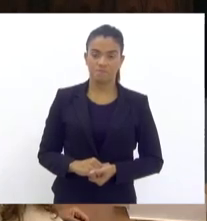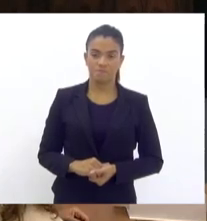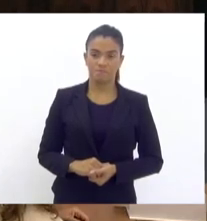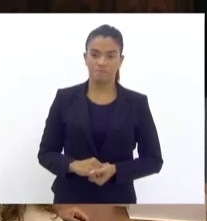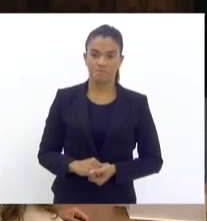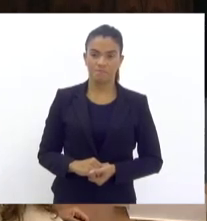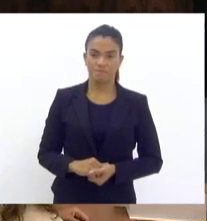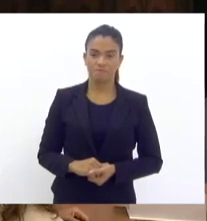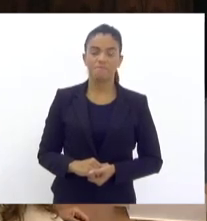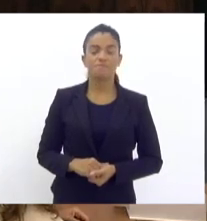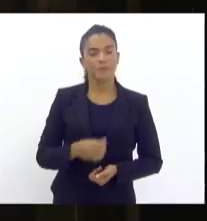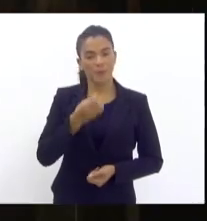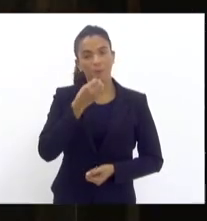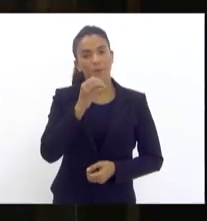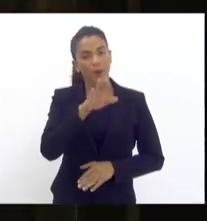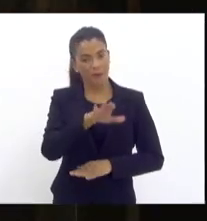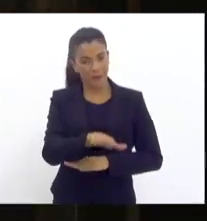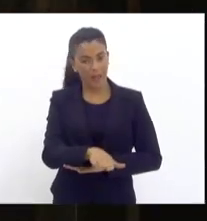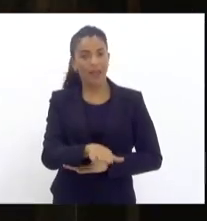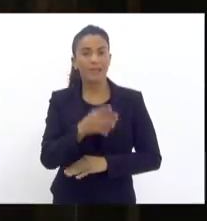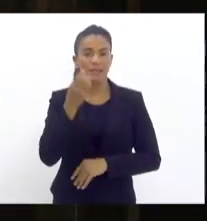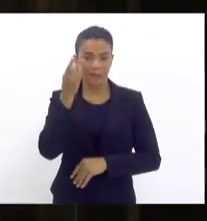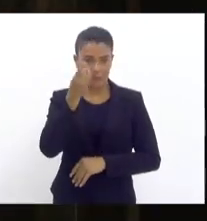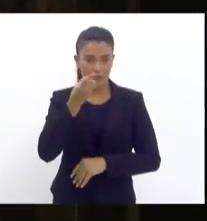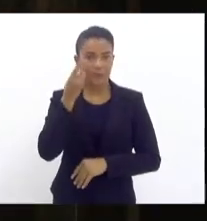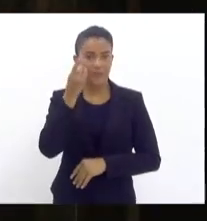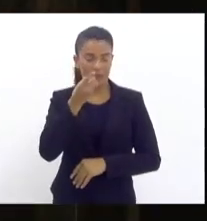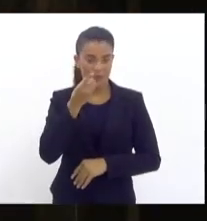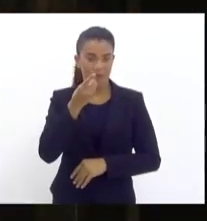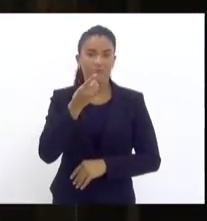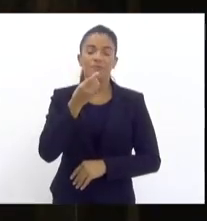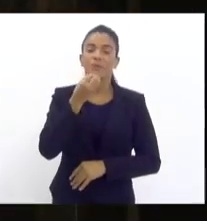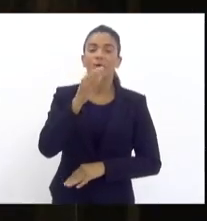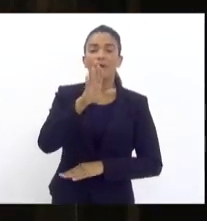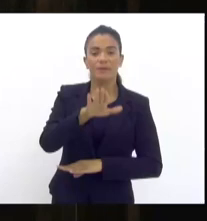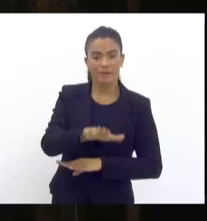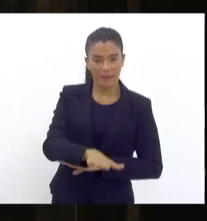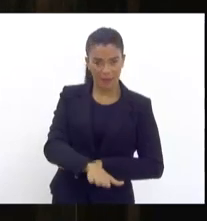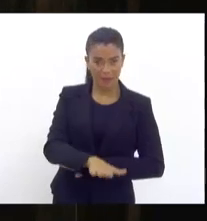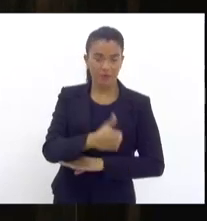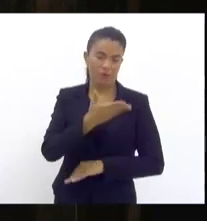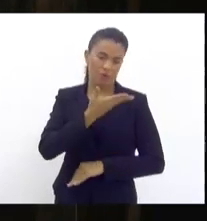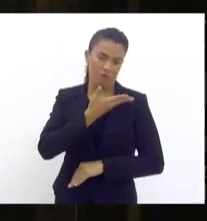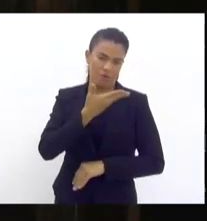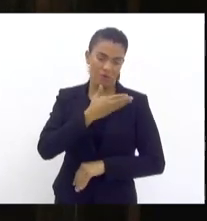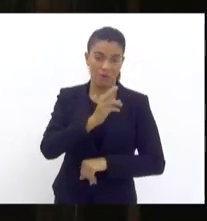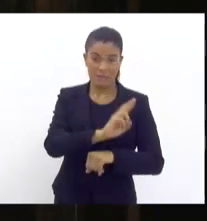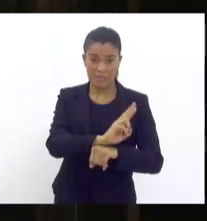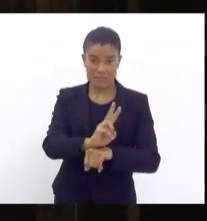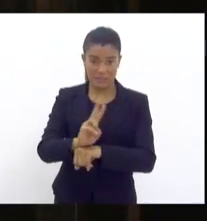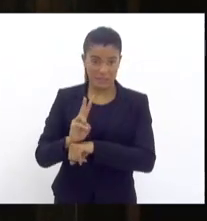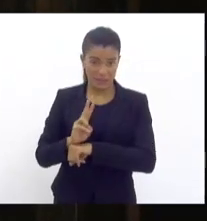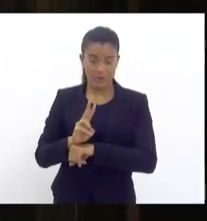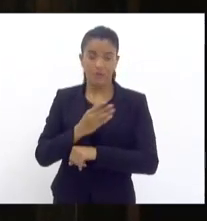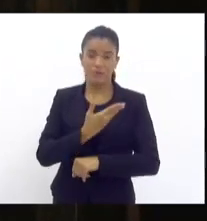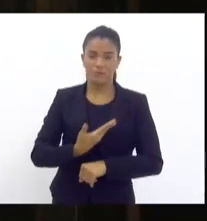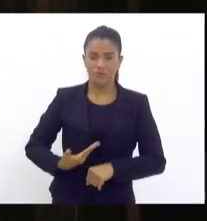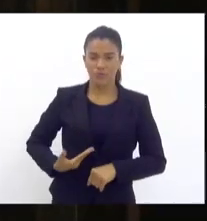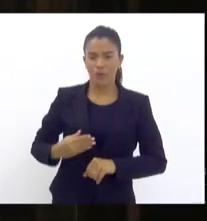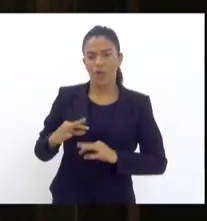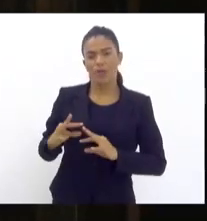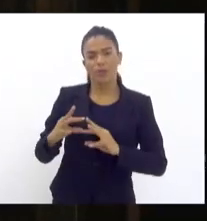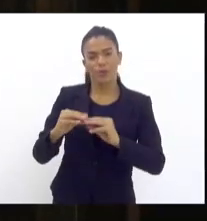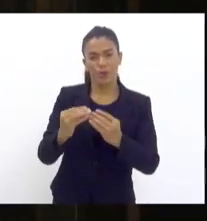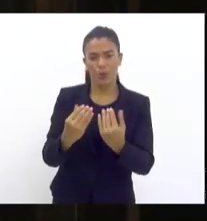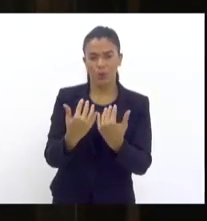Boa tarde, deputados, boa tarde, colegas da segurança pública e boa tarde também a todos presentes